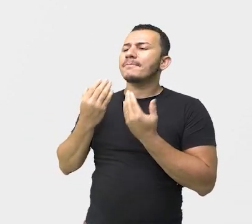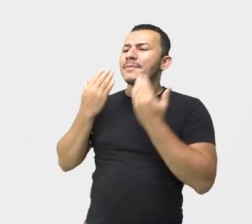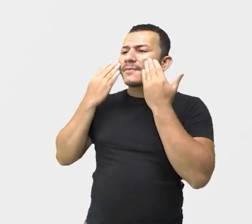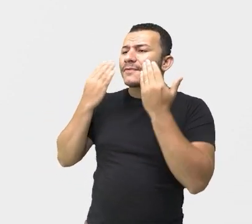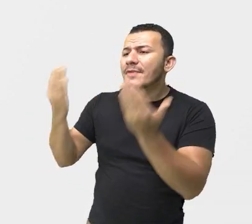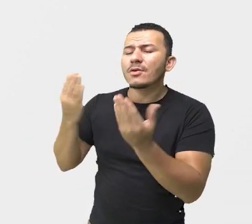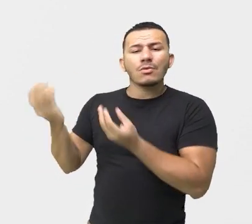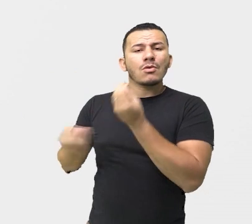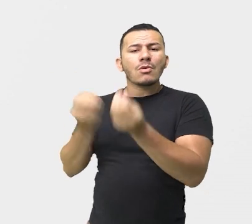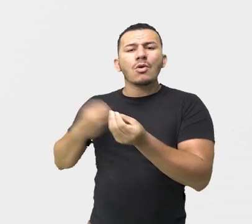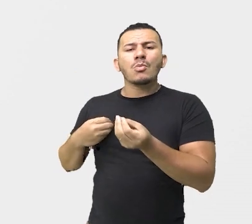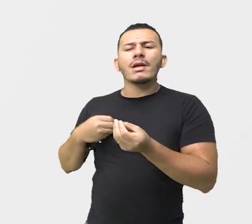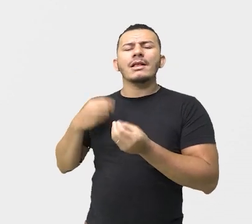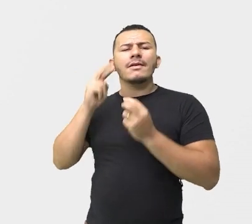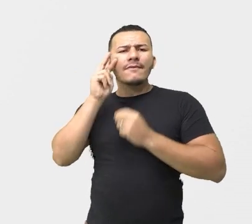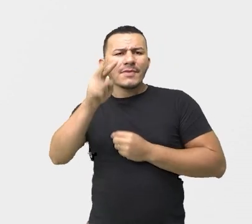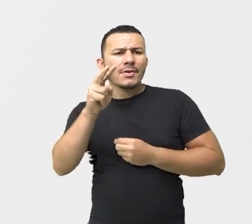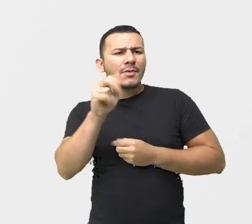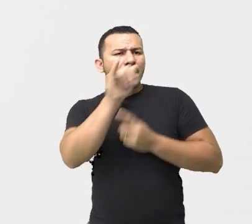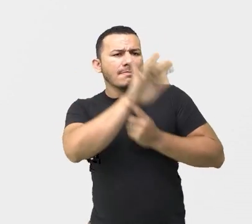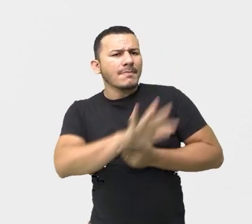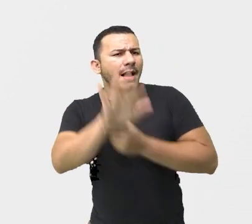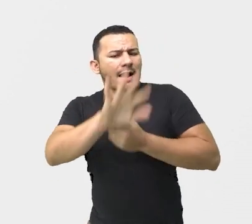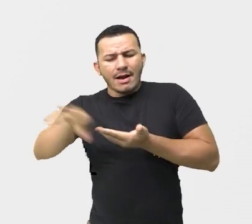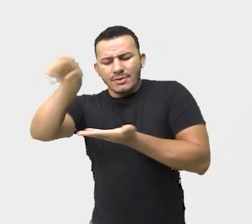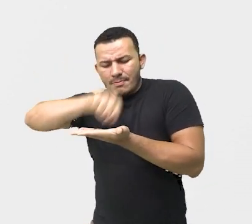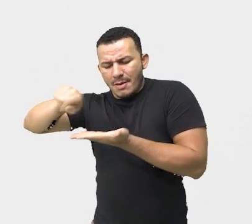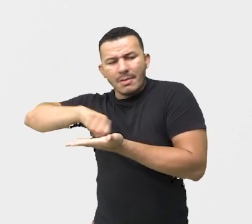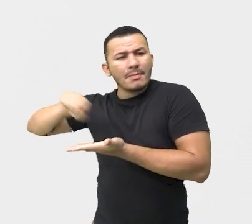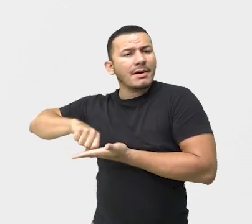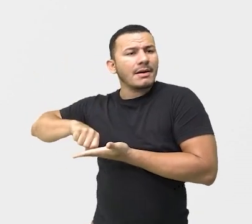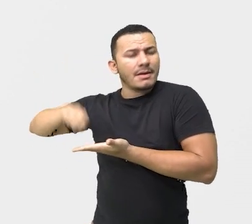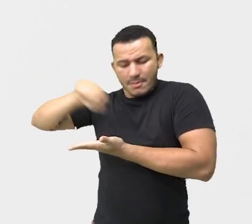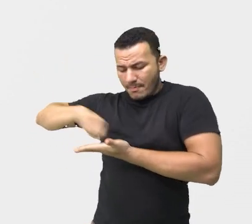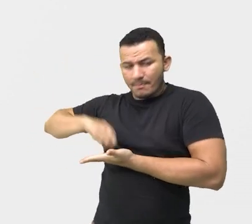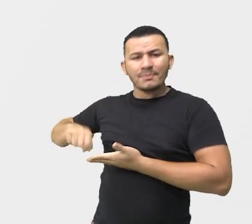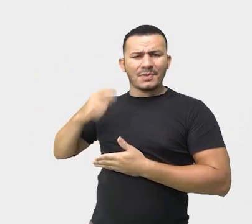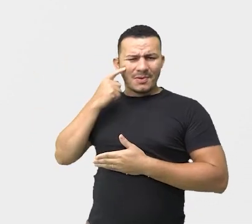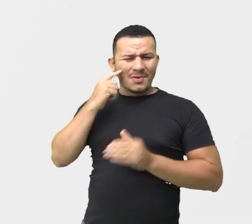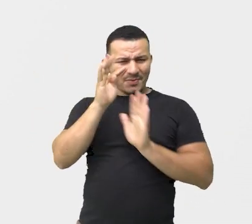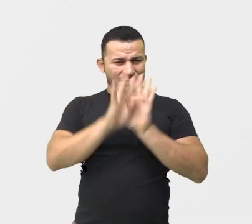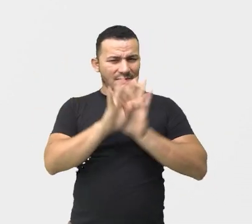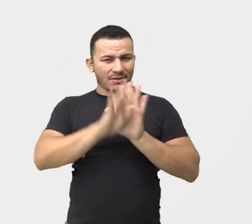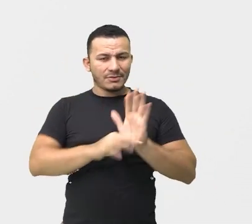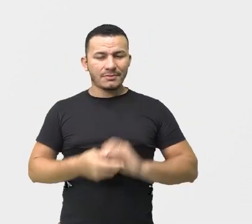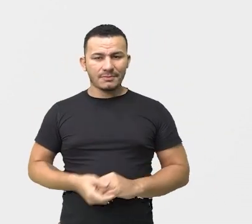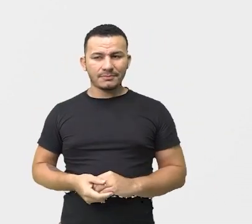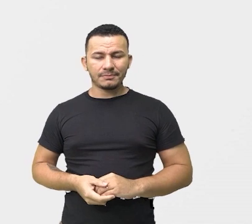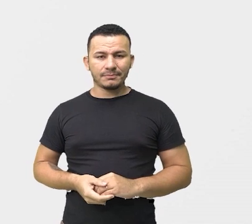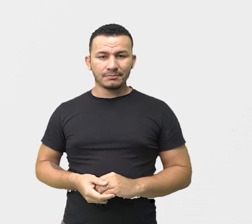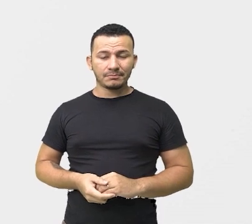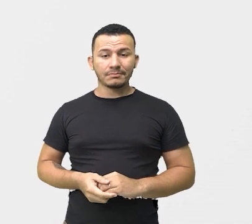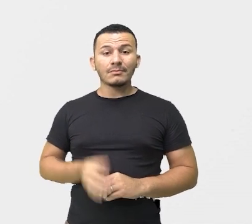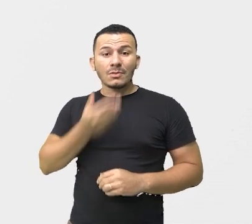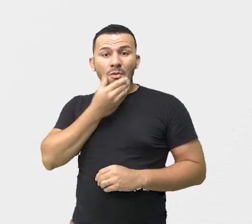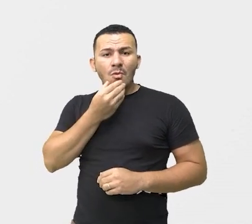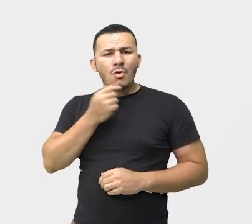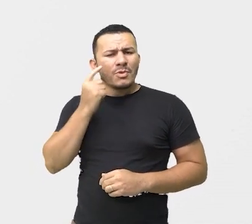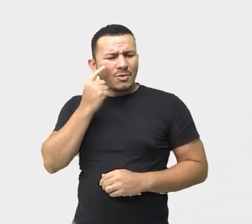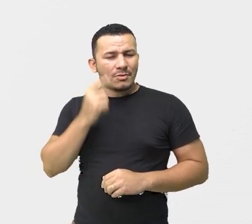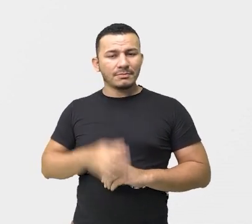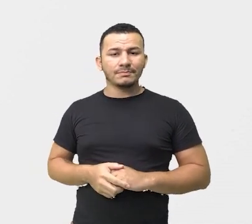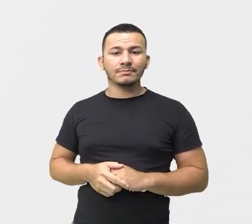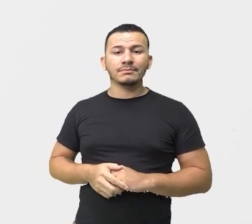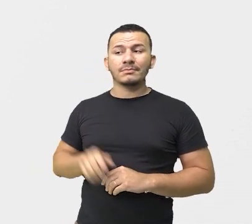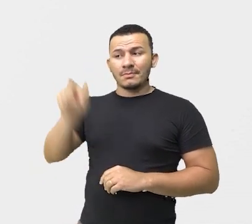reproduziu a imagem dela por meio de palavras. Olha aí, no nosso texto. Olha só o que o José de Alencar disse.